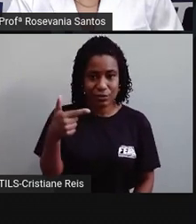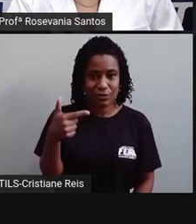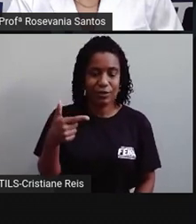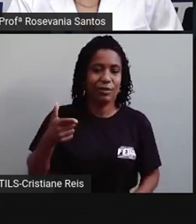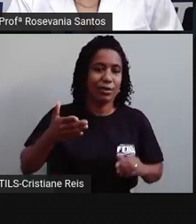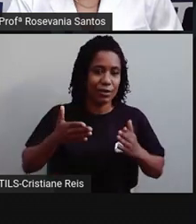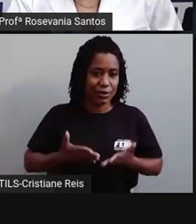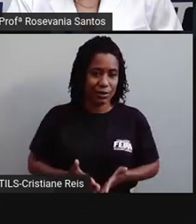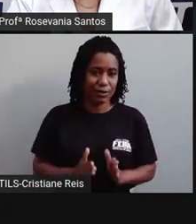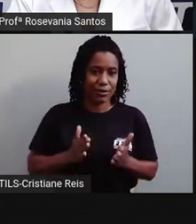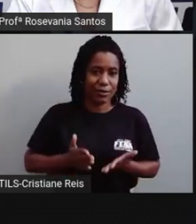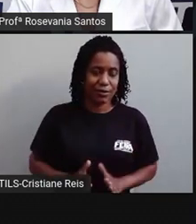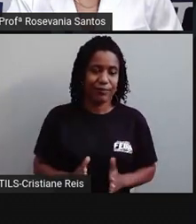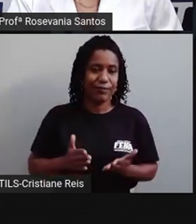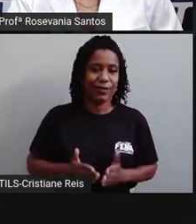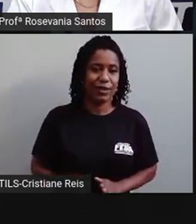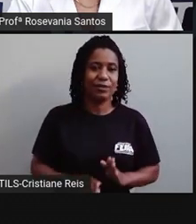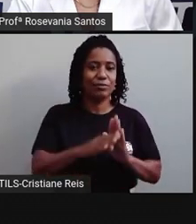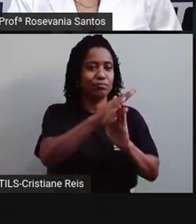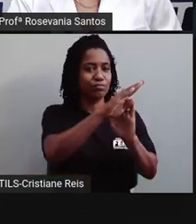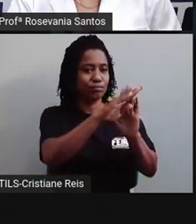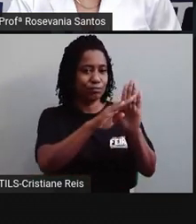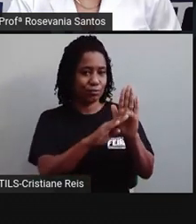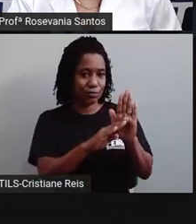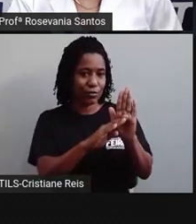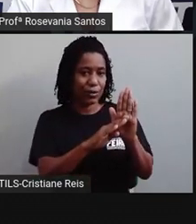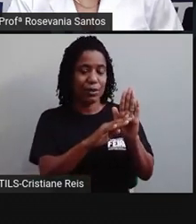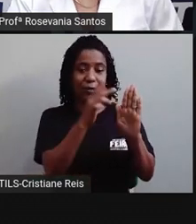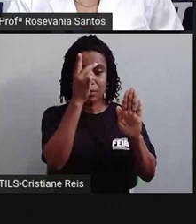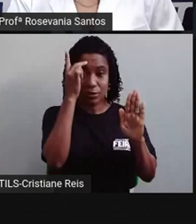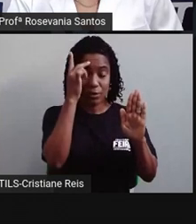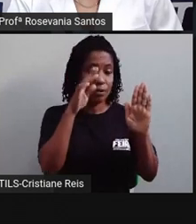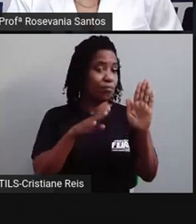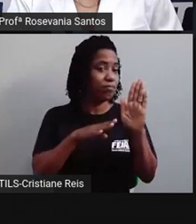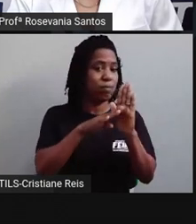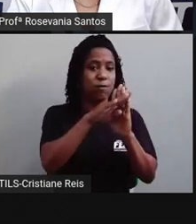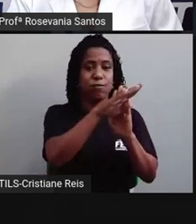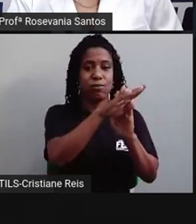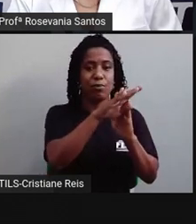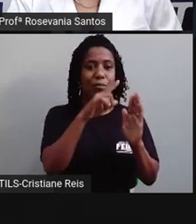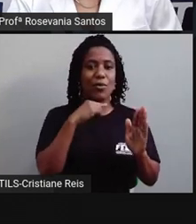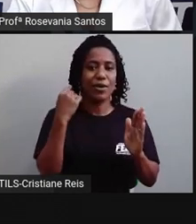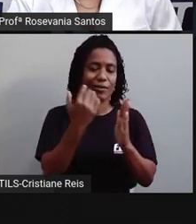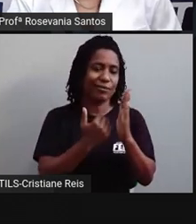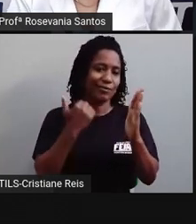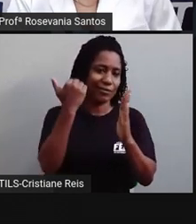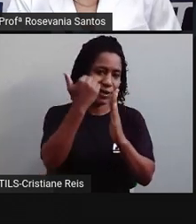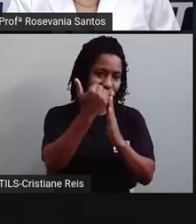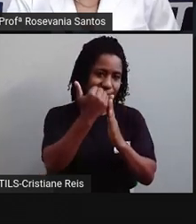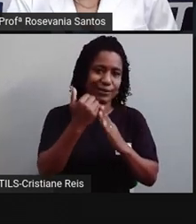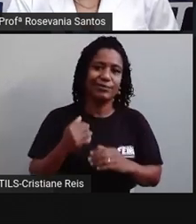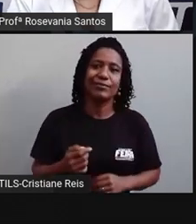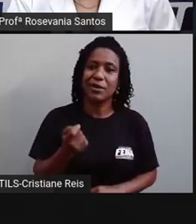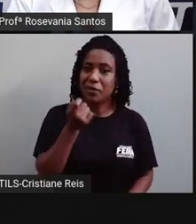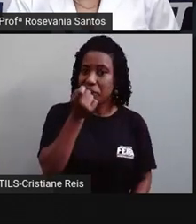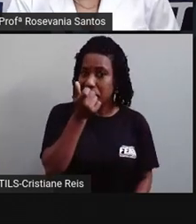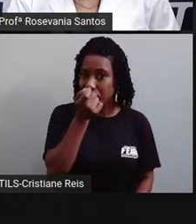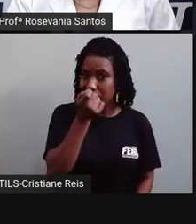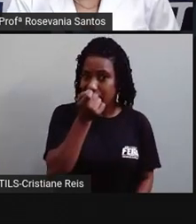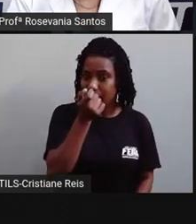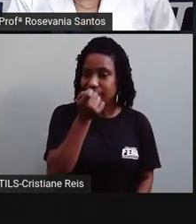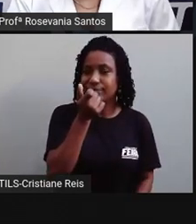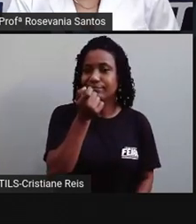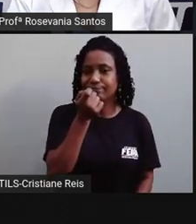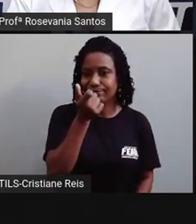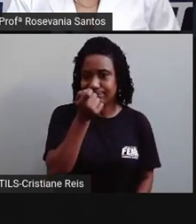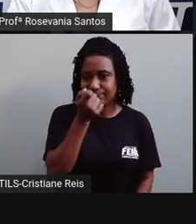pessoas que nasceram menor do que o número de pessoas que morreram. Por pouco a gente, né, não chegou nesse caso aí. A gente já